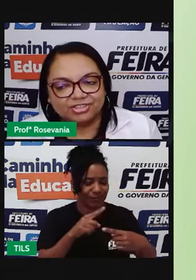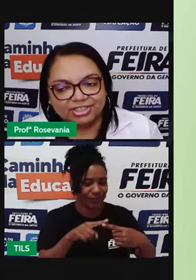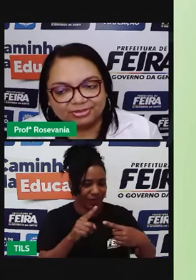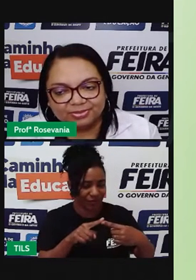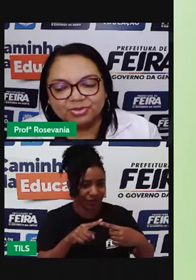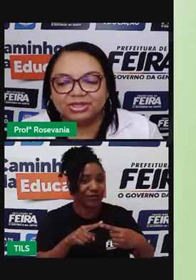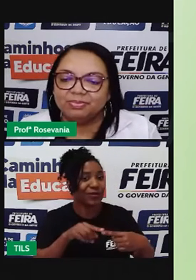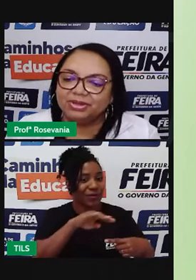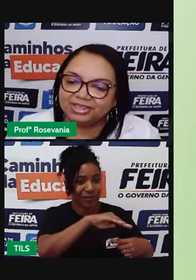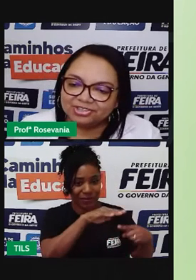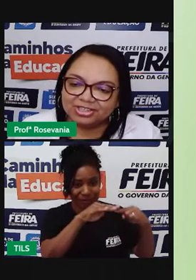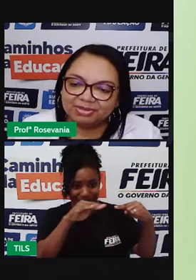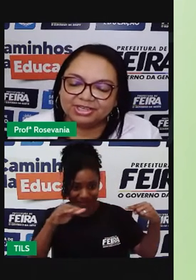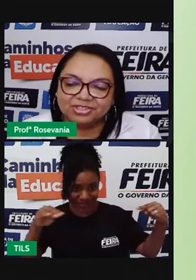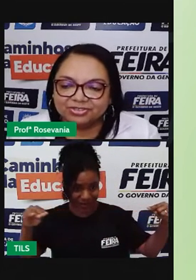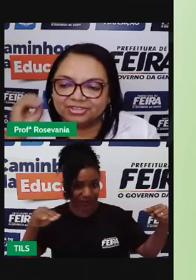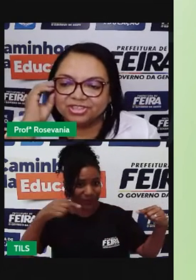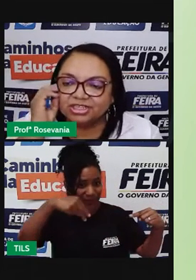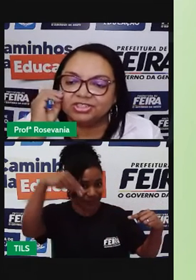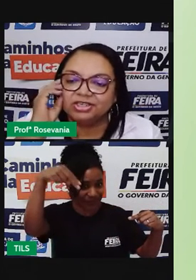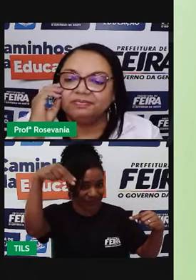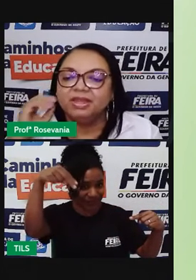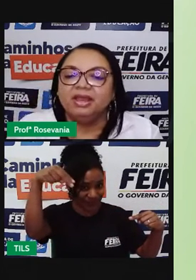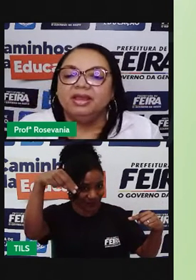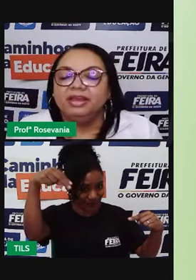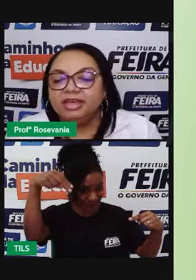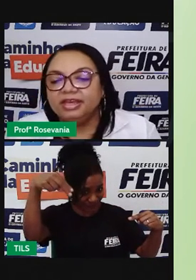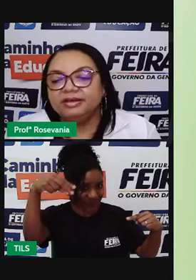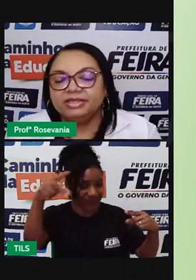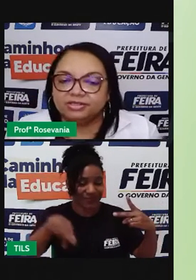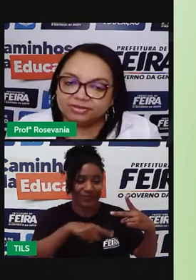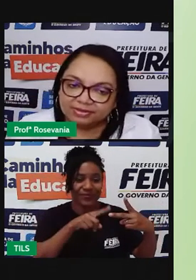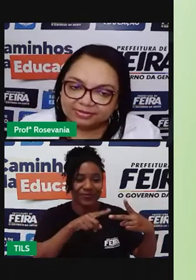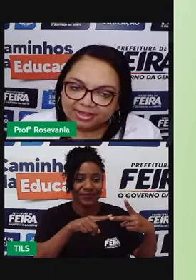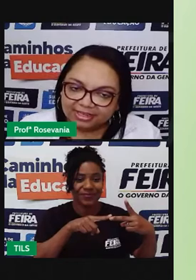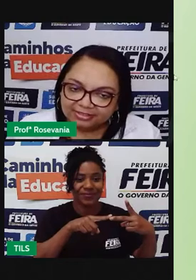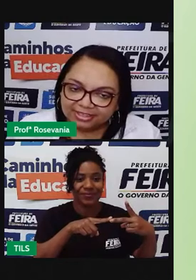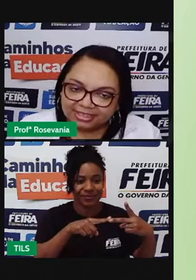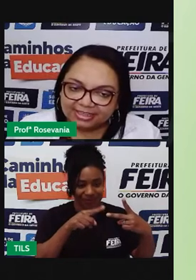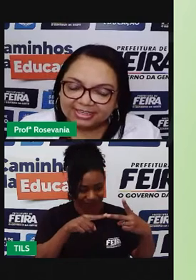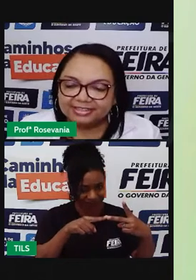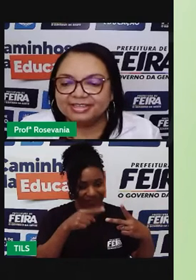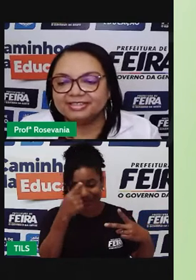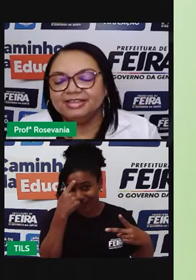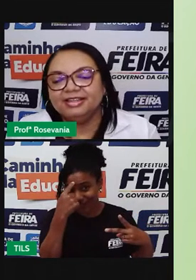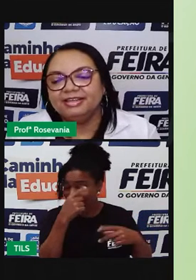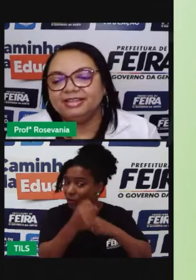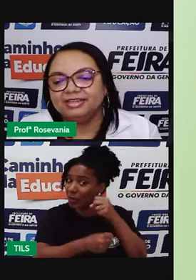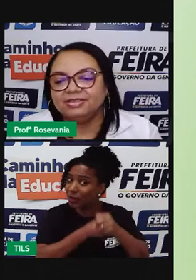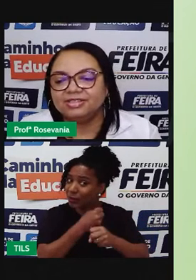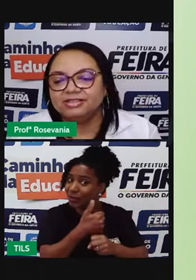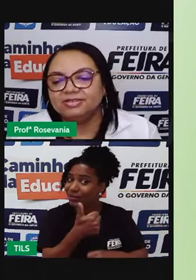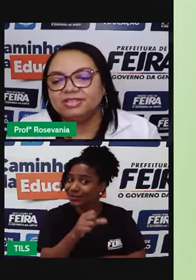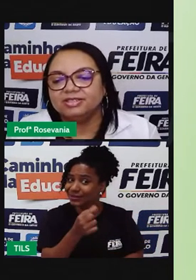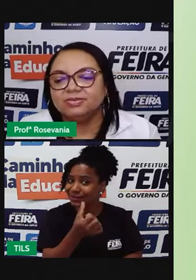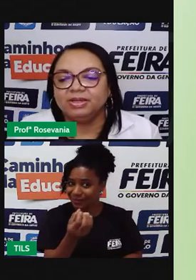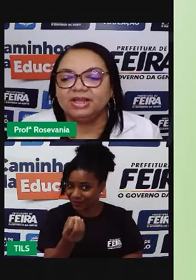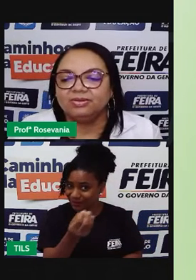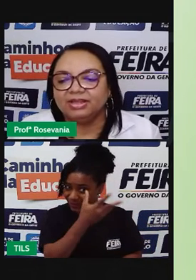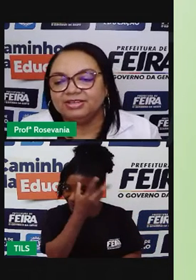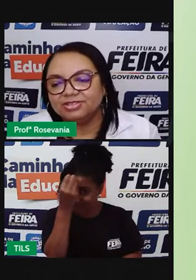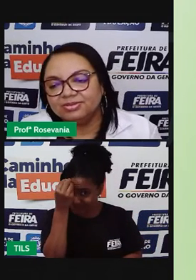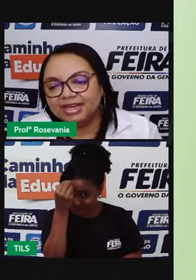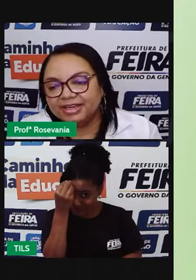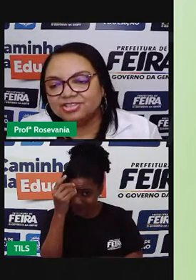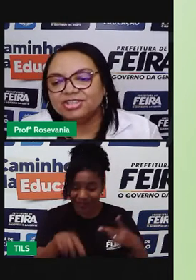Nordestino, muito importante, né, para a região da gente, e isso falando, né, na década de 60 ainda, né, não esqueça disso, o